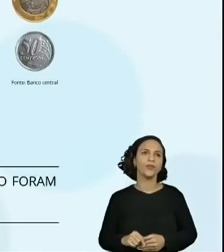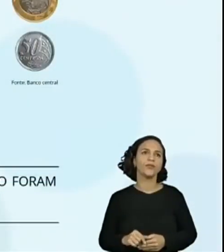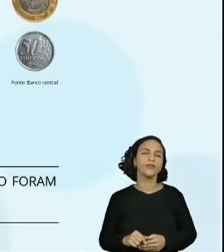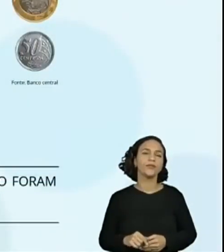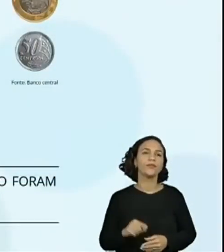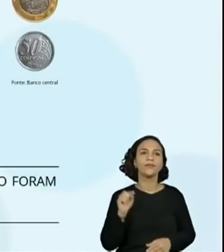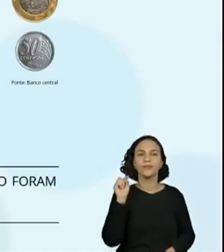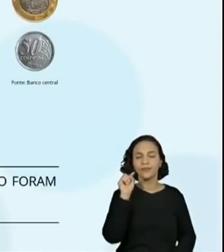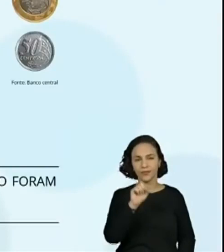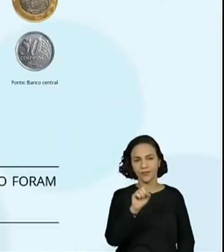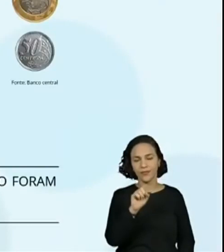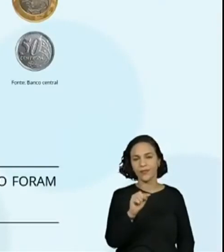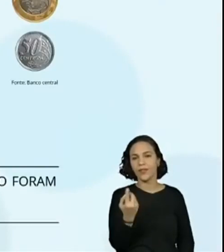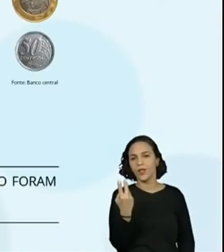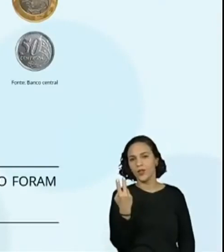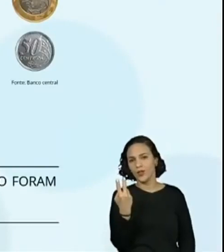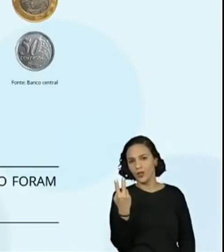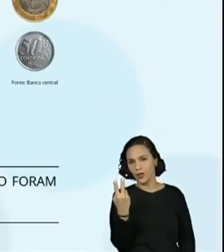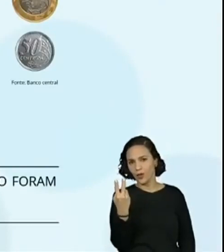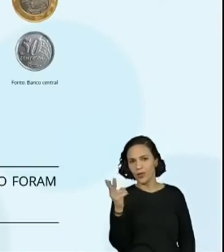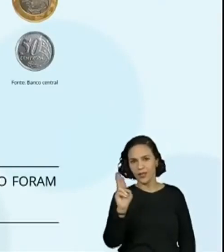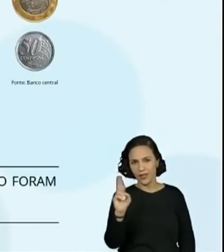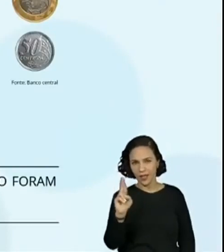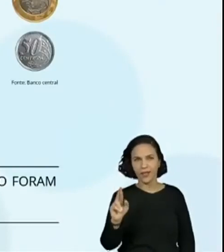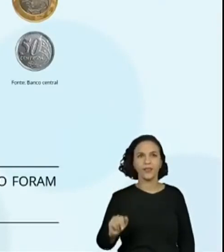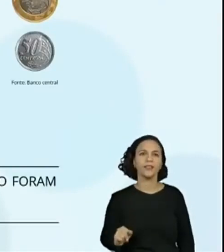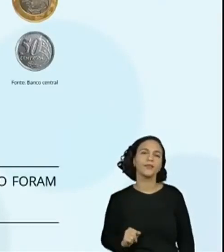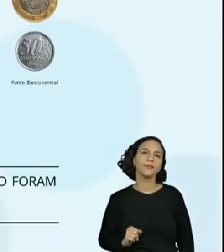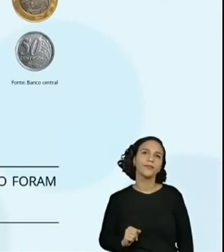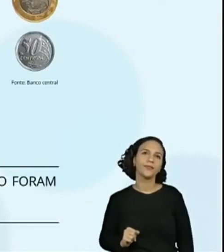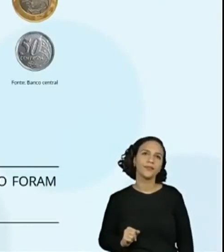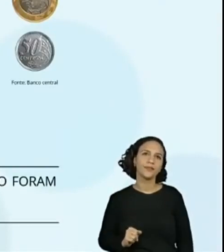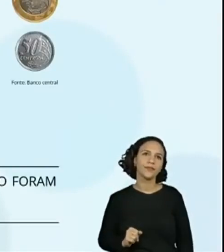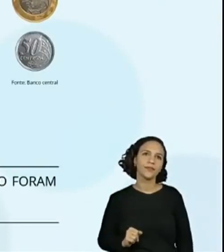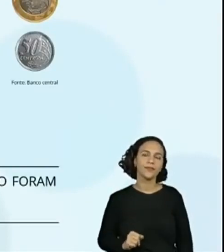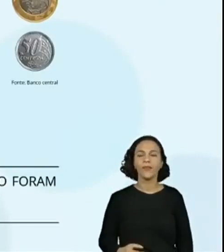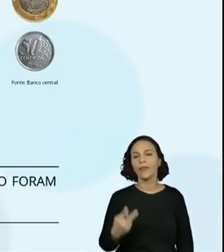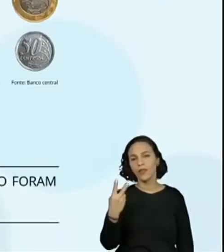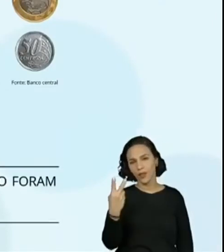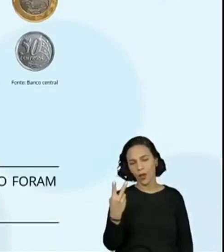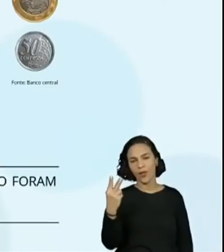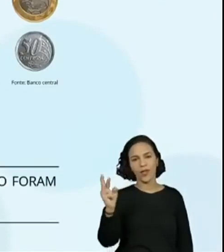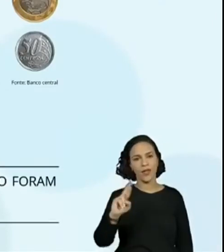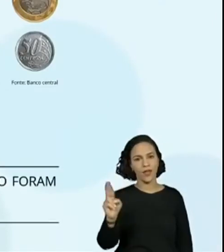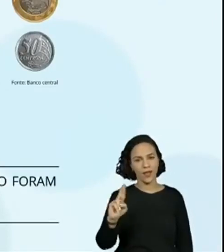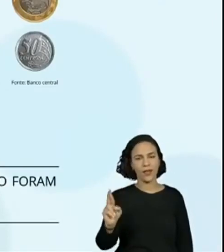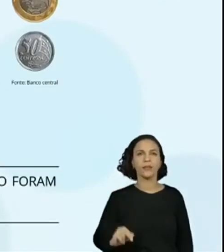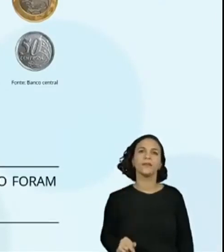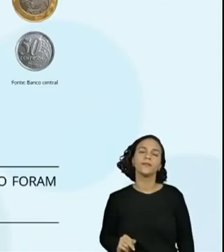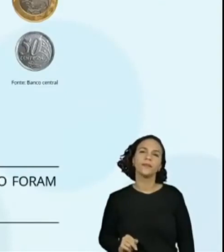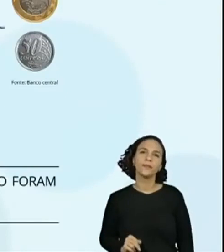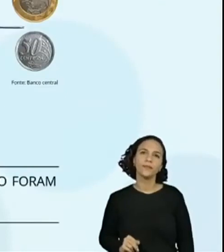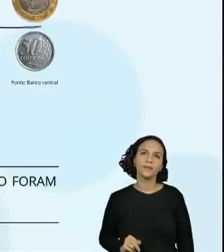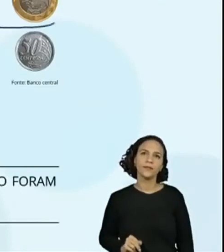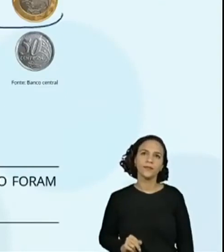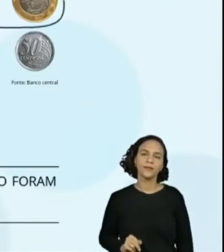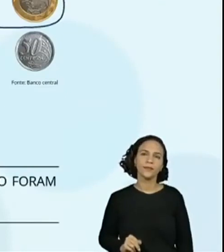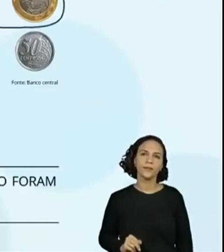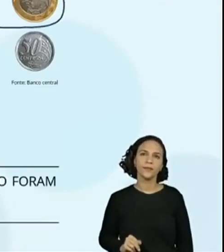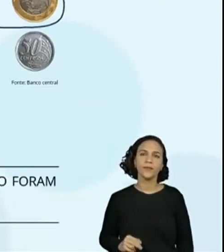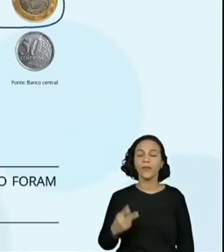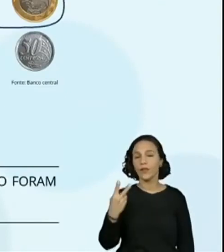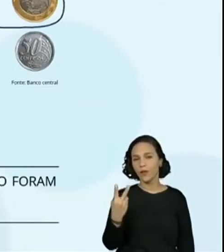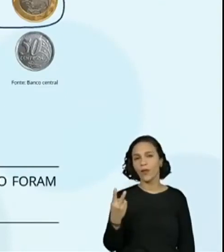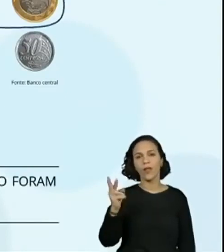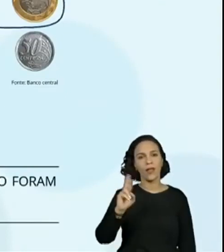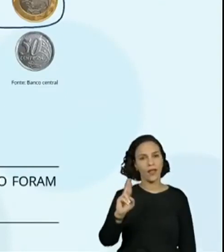cédula de dois reais, outra cédula de dois reais, outra cédula de